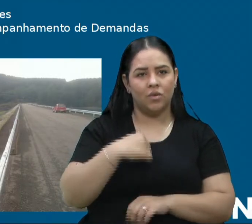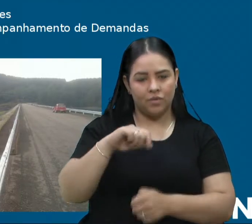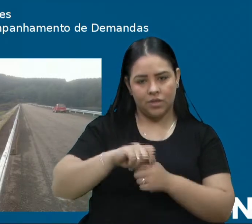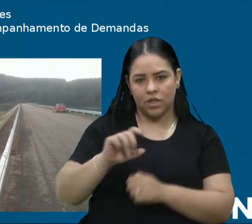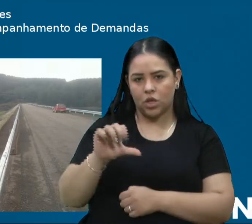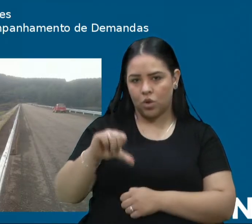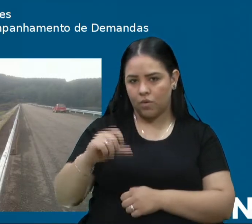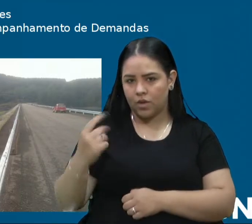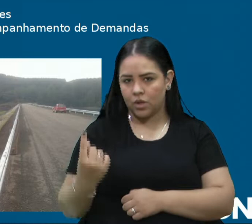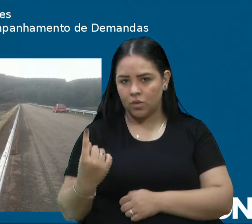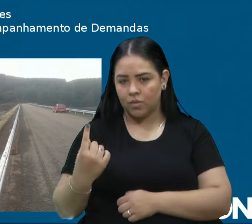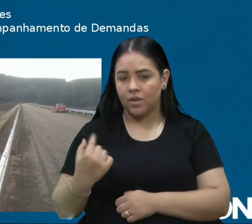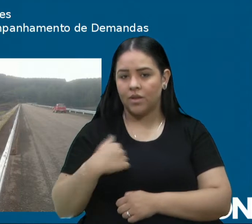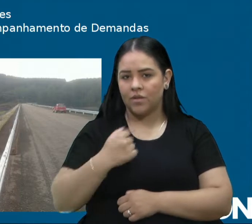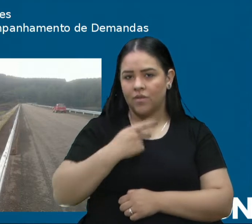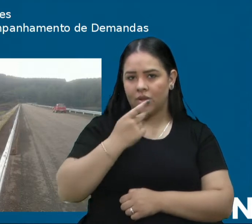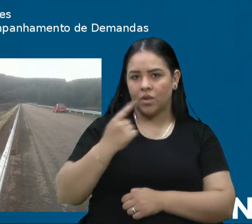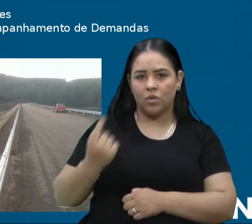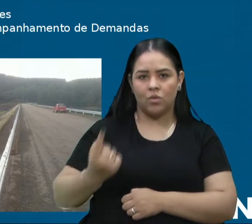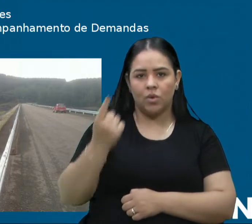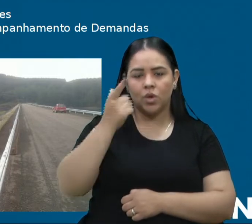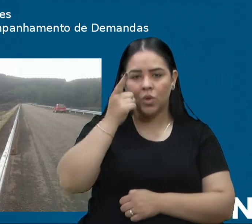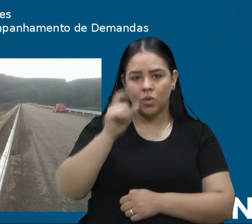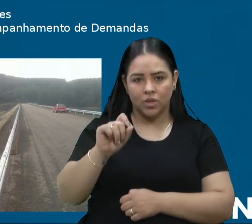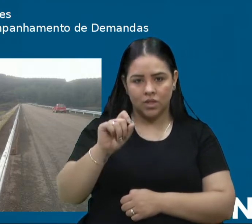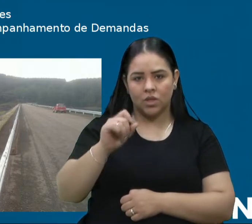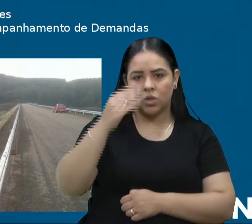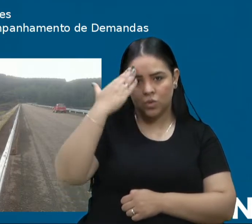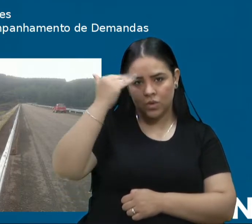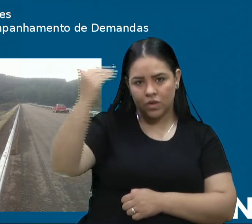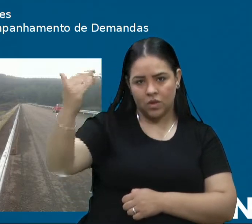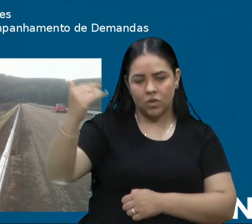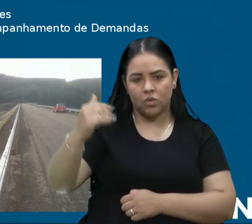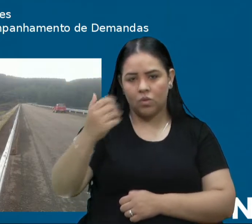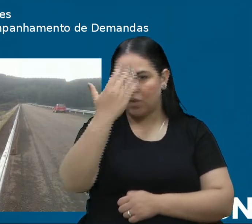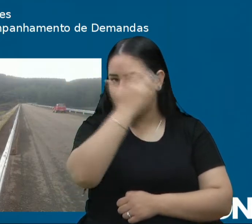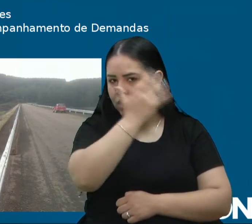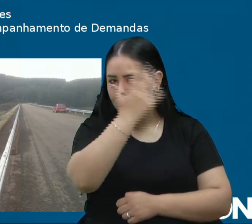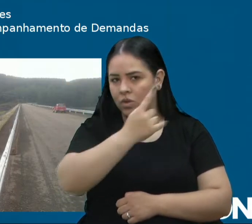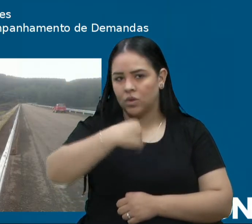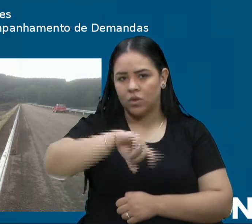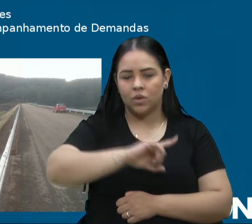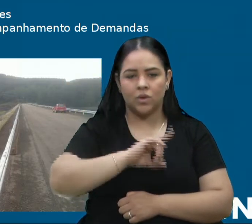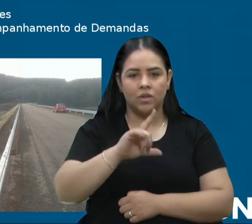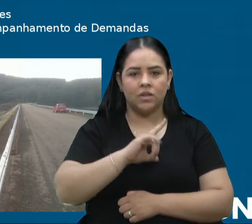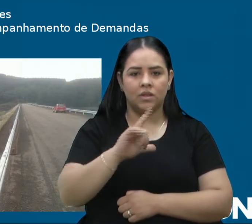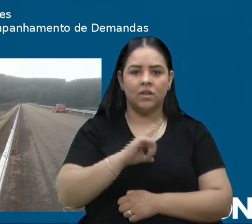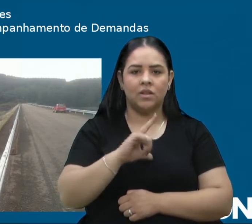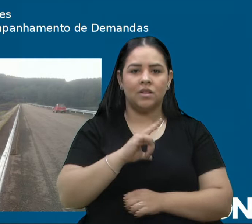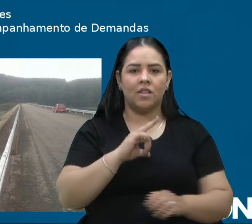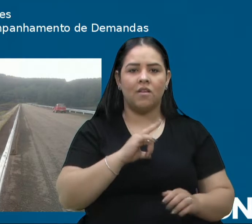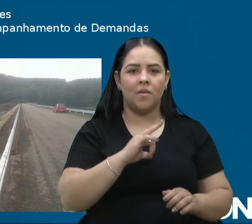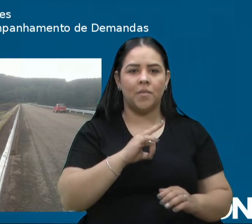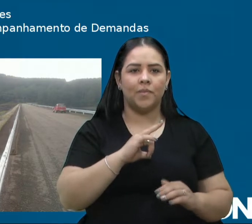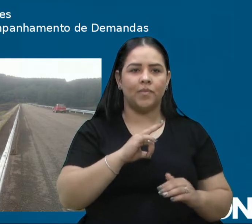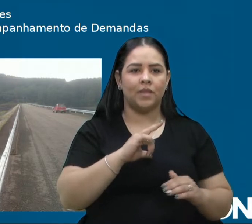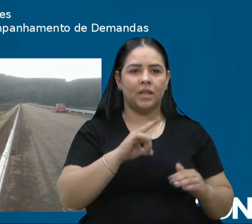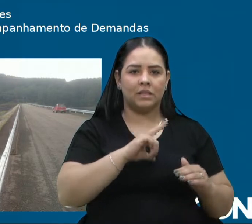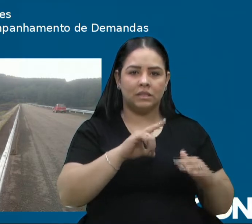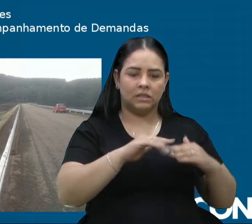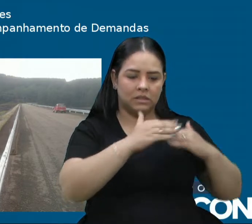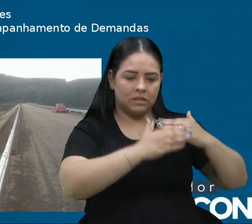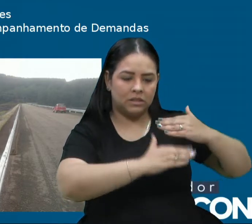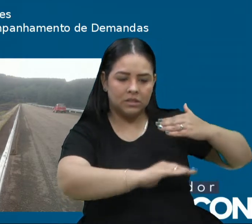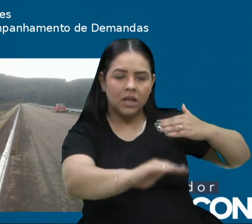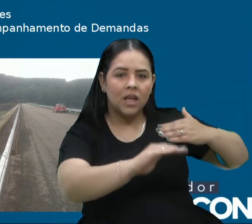uma que a gente logrou sucesso aí com o prefeito Adiló, a gente fez a indicação lá na barragem do Faxinal, que não tinha esse guarda-rail